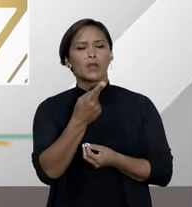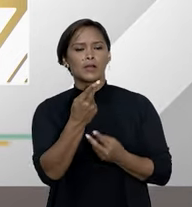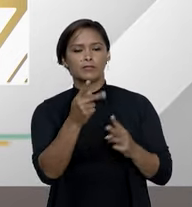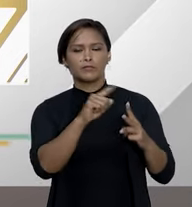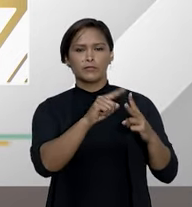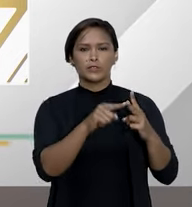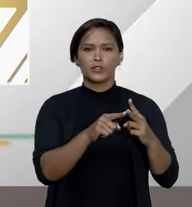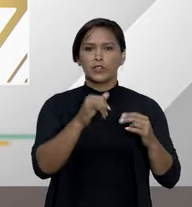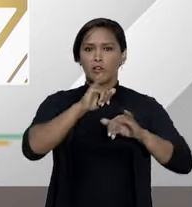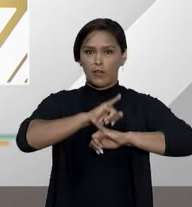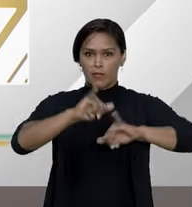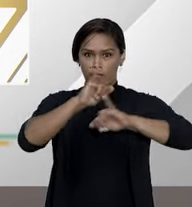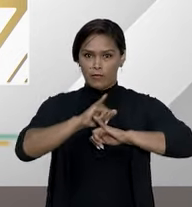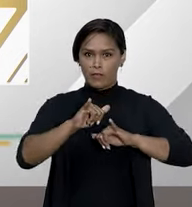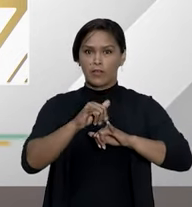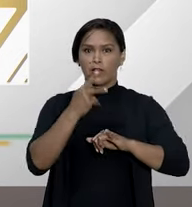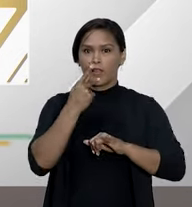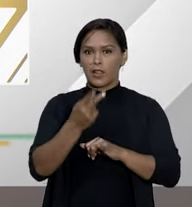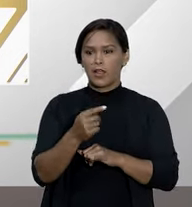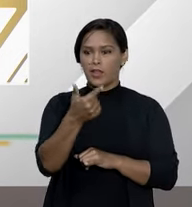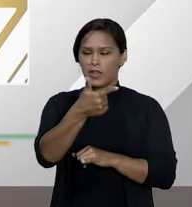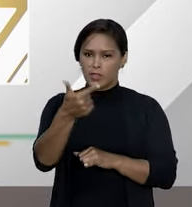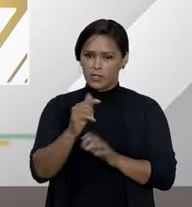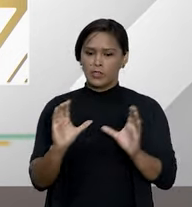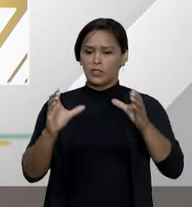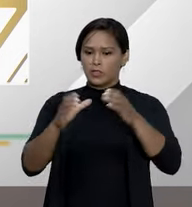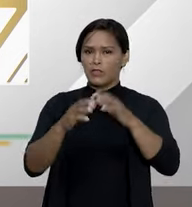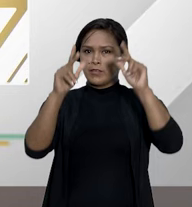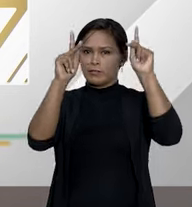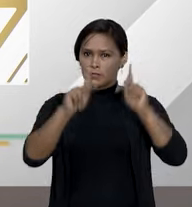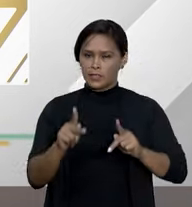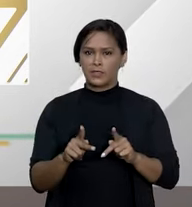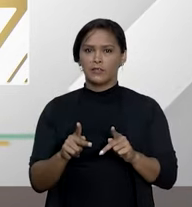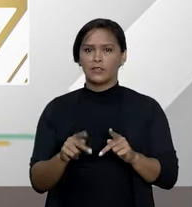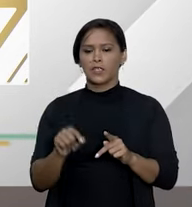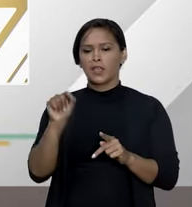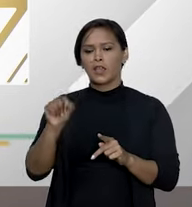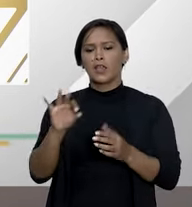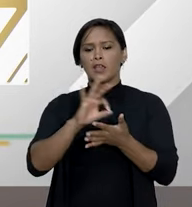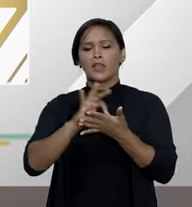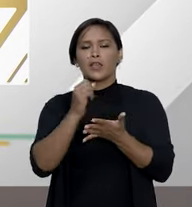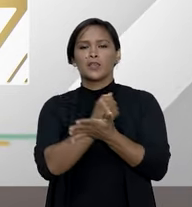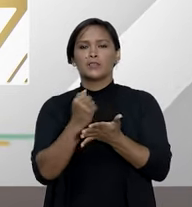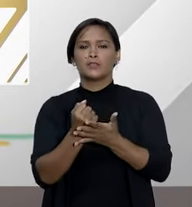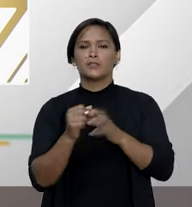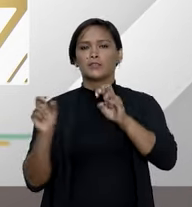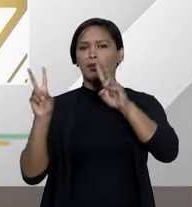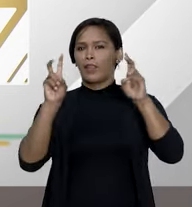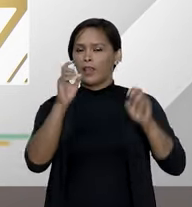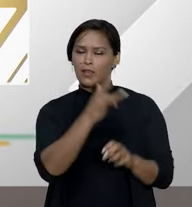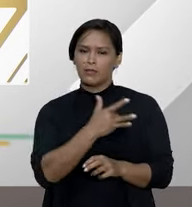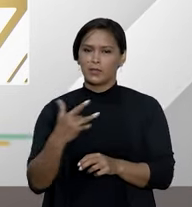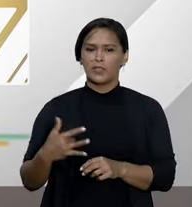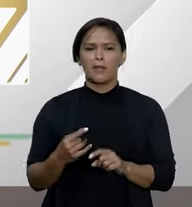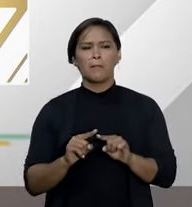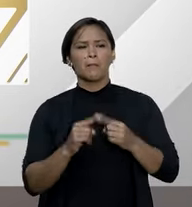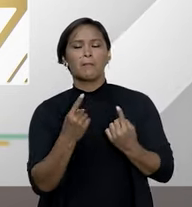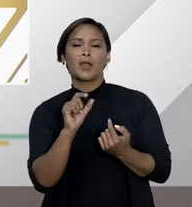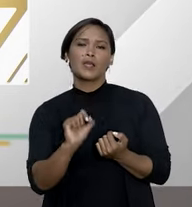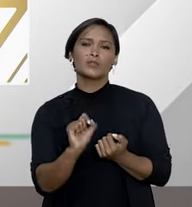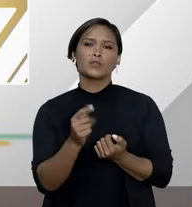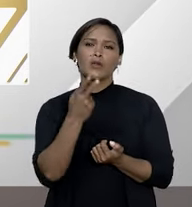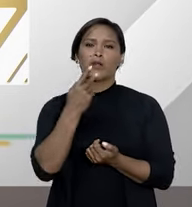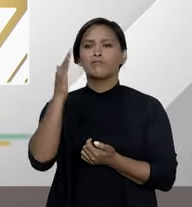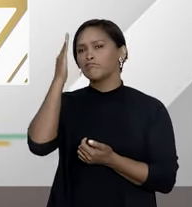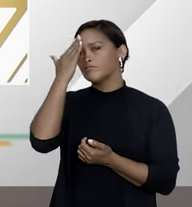adiantaram, a segunda sessão ainda vai pacificar esse assunto. Mas, qual tem sido